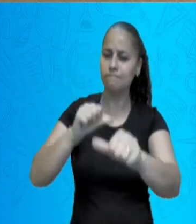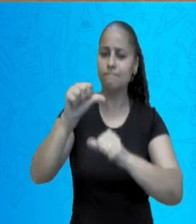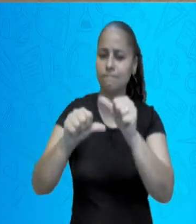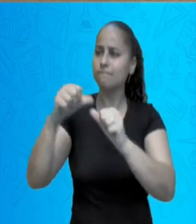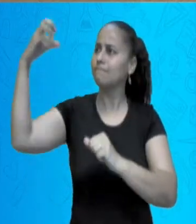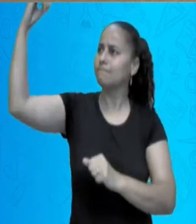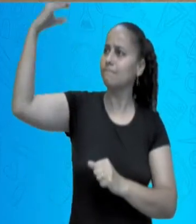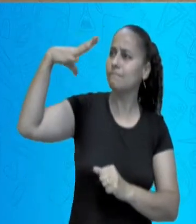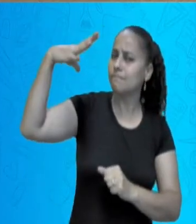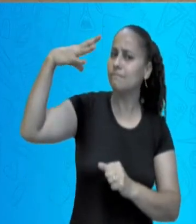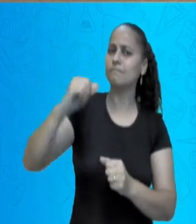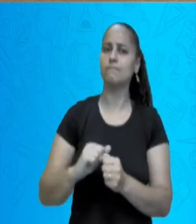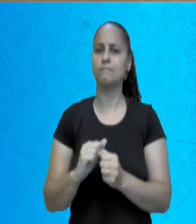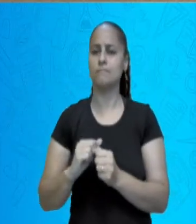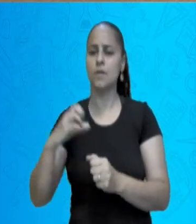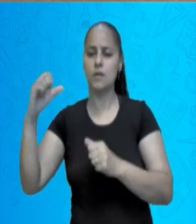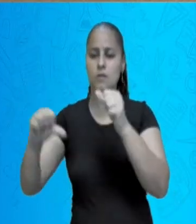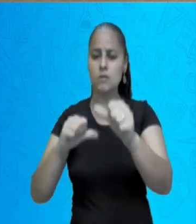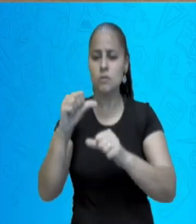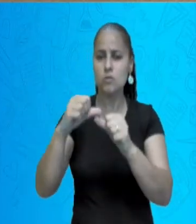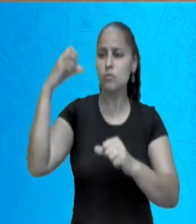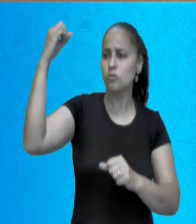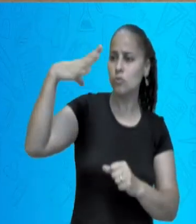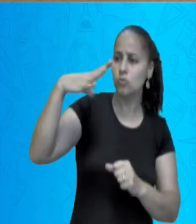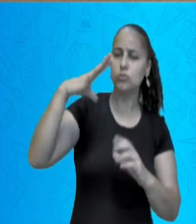contraste entre luz e sombra.